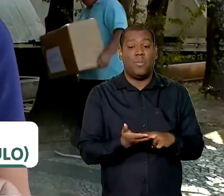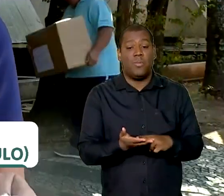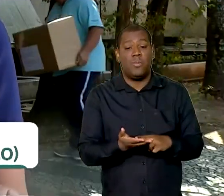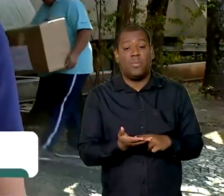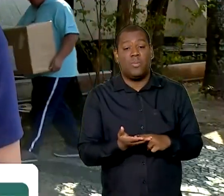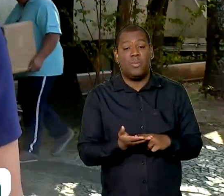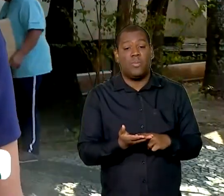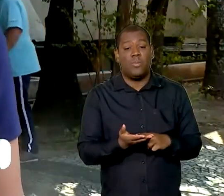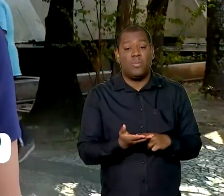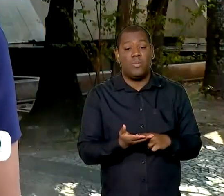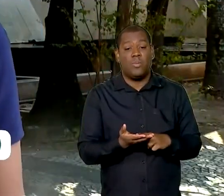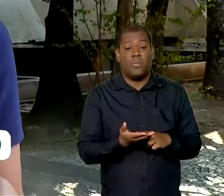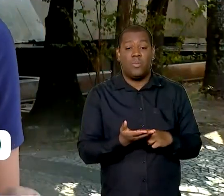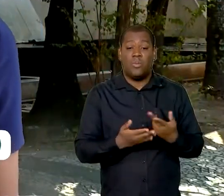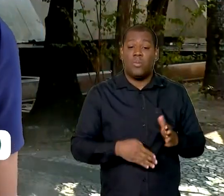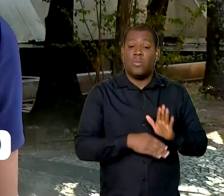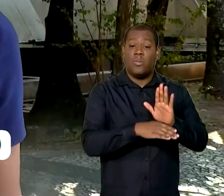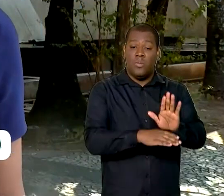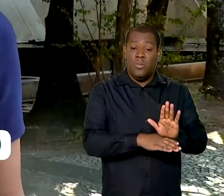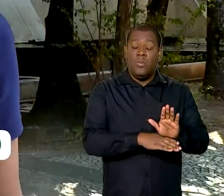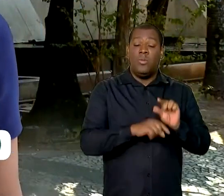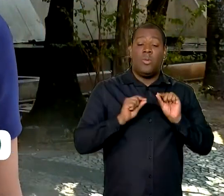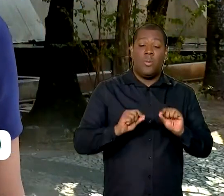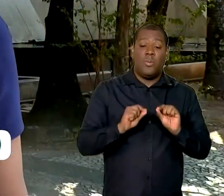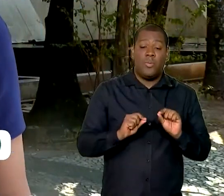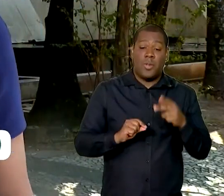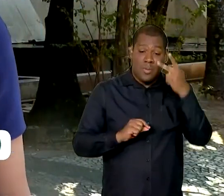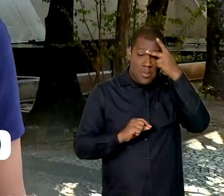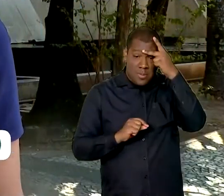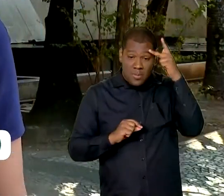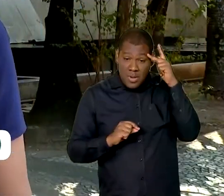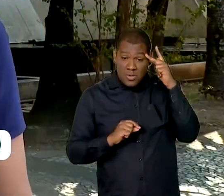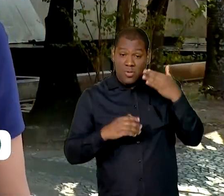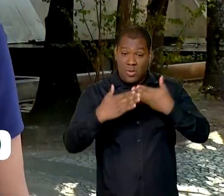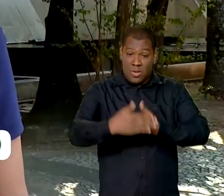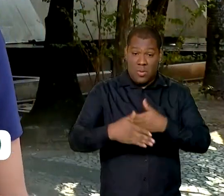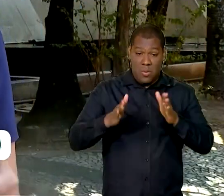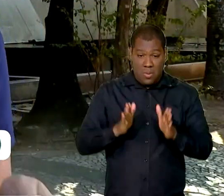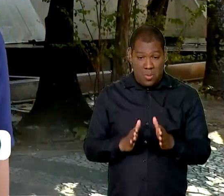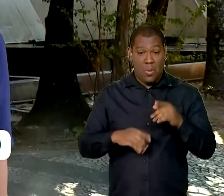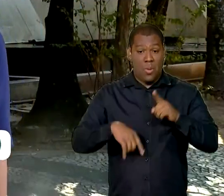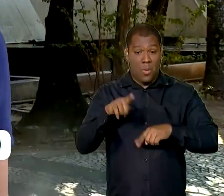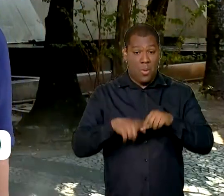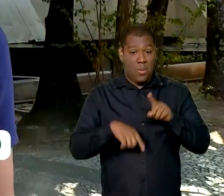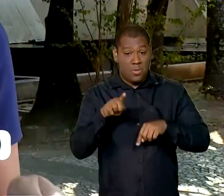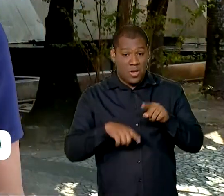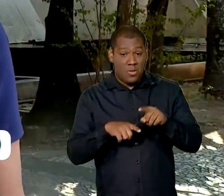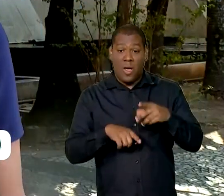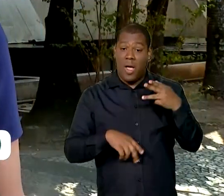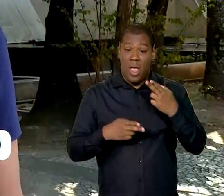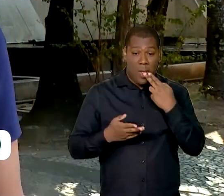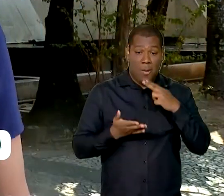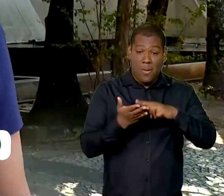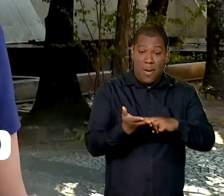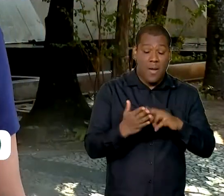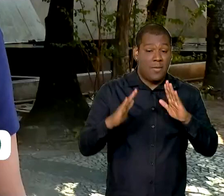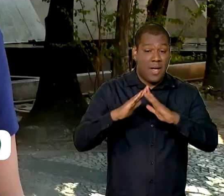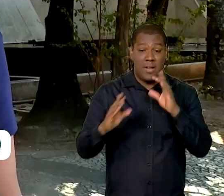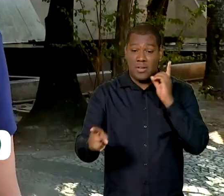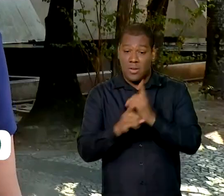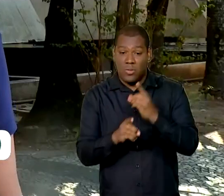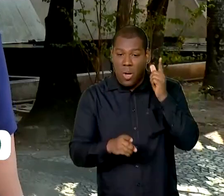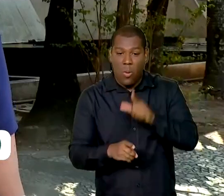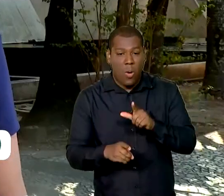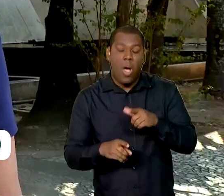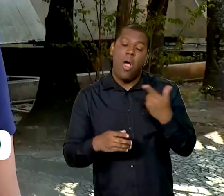destinatário não foi encontrado. E aí, esses itens são enviados gratuitamente, é importante lembrar, a